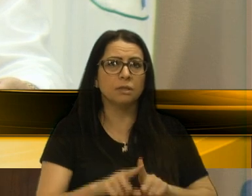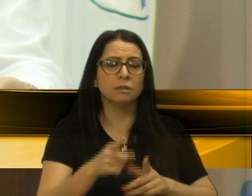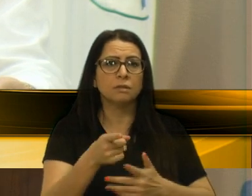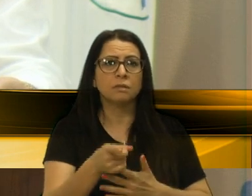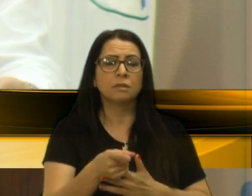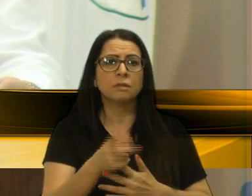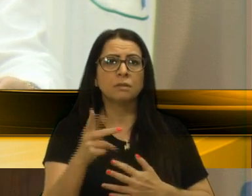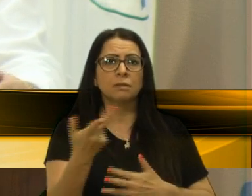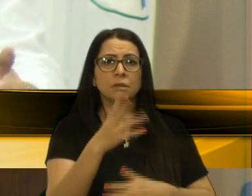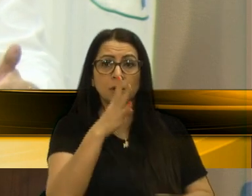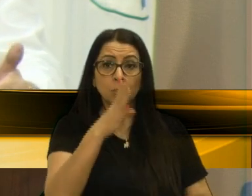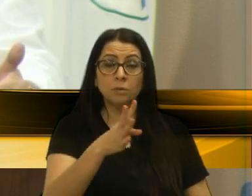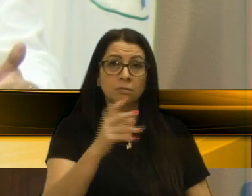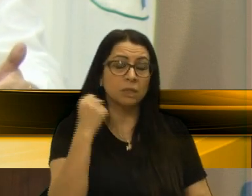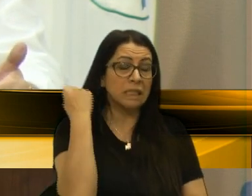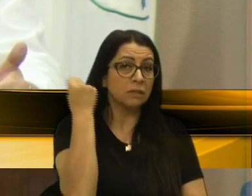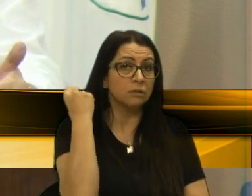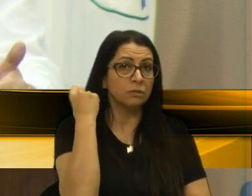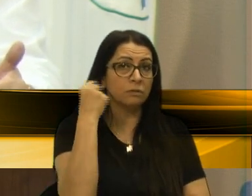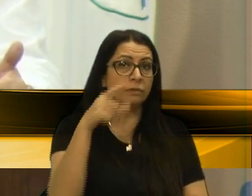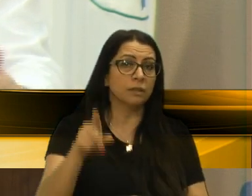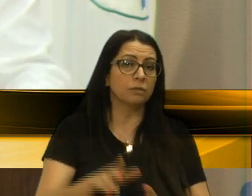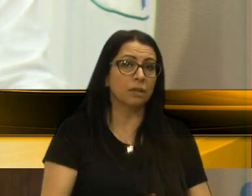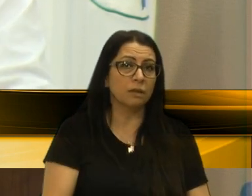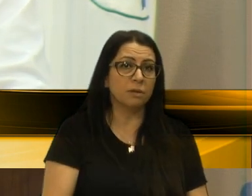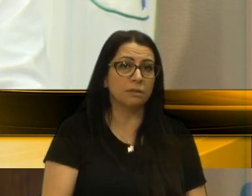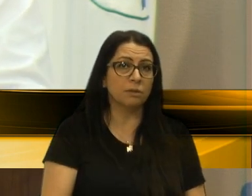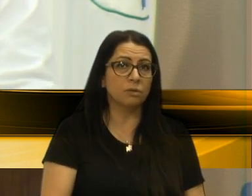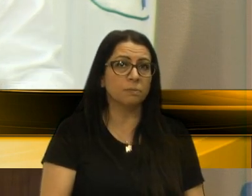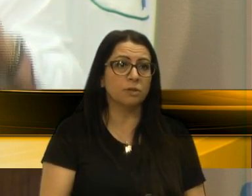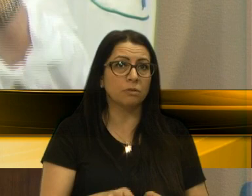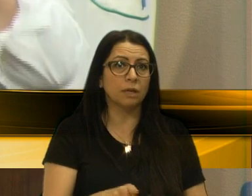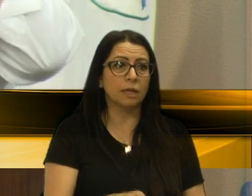Porque é uma acusação gravíssima, do meu ponto de vista.